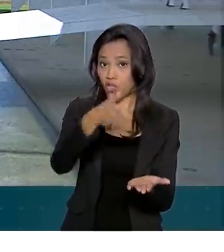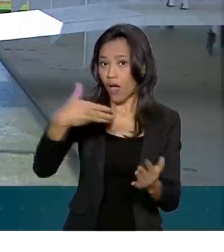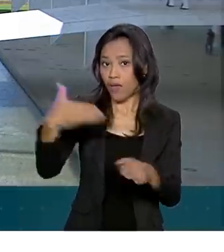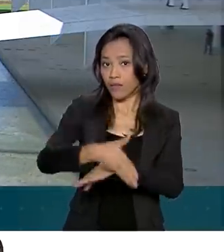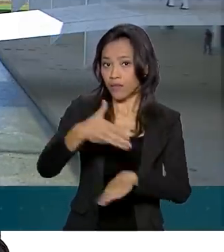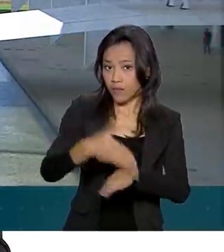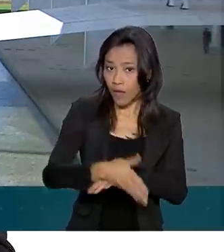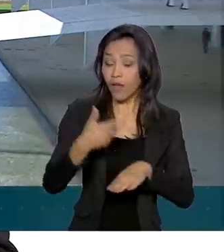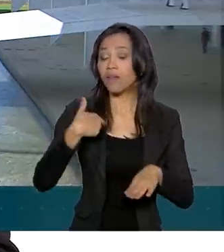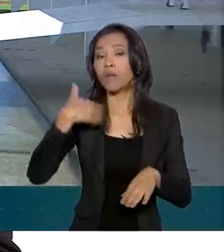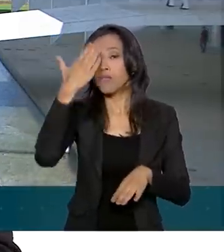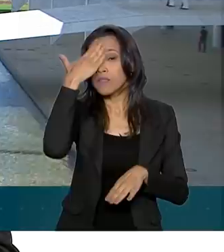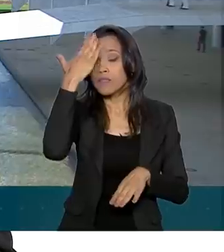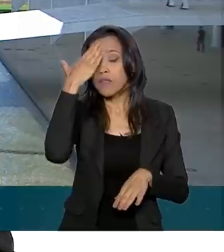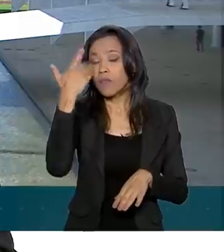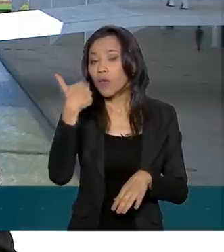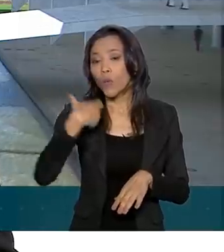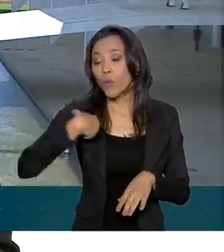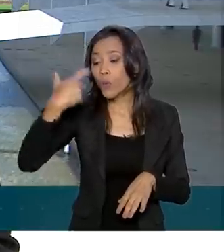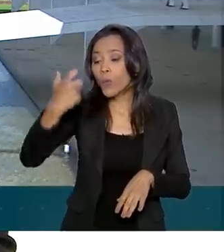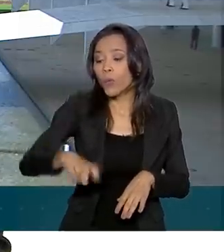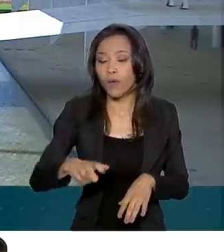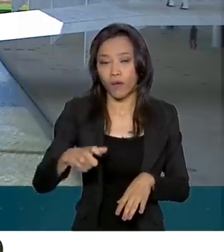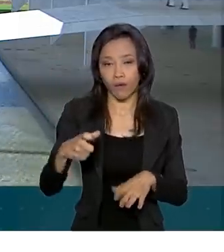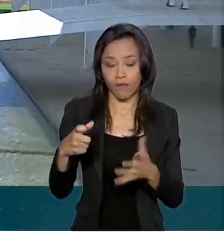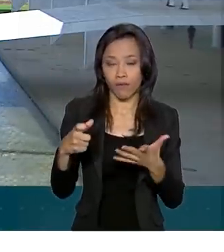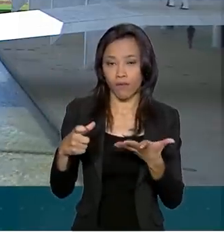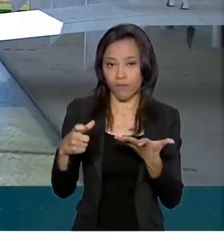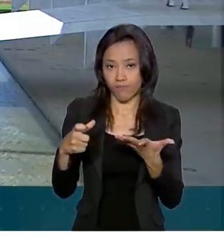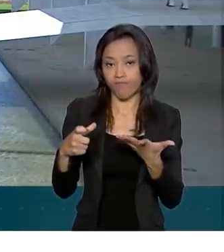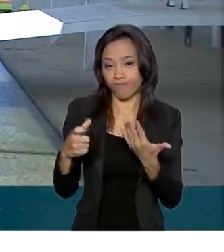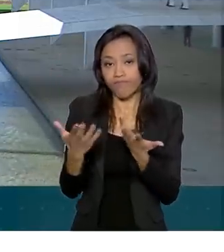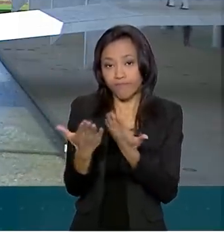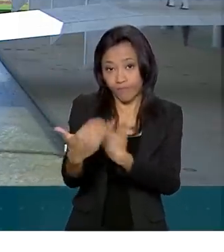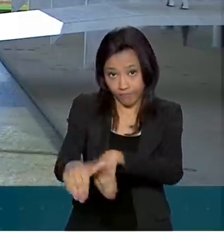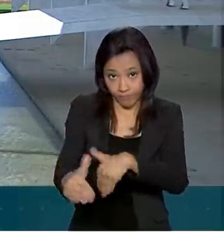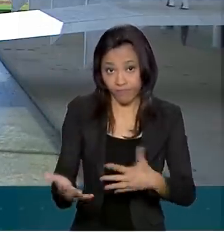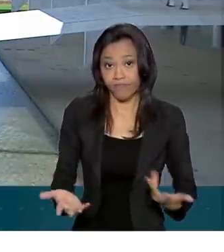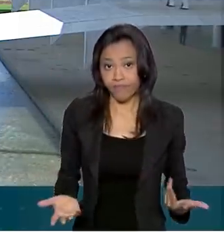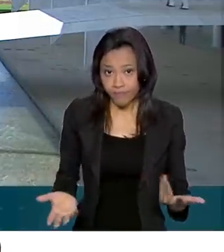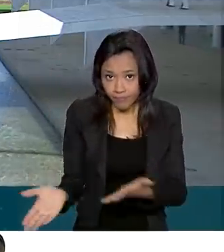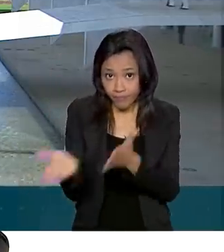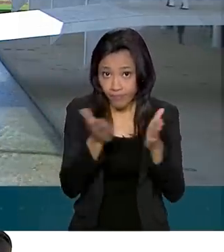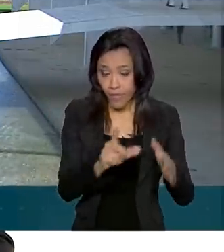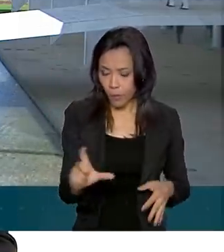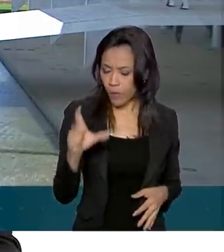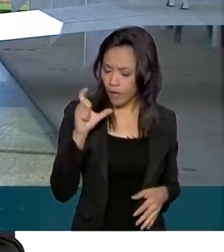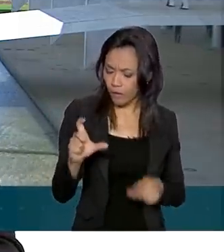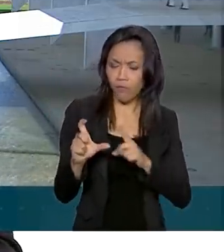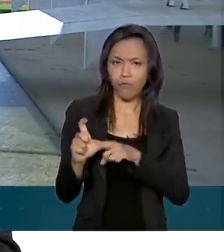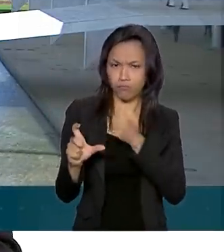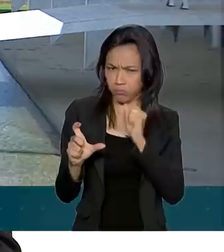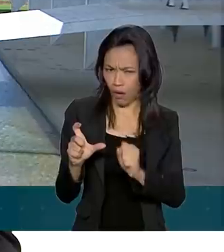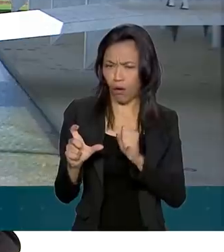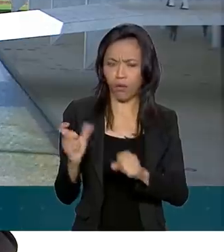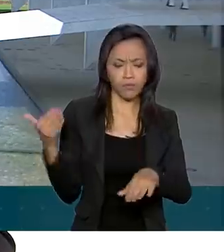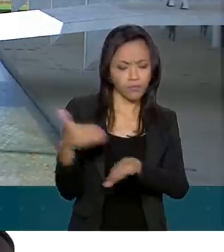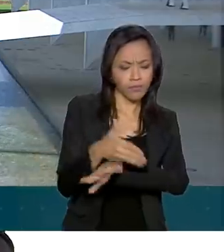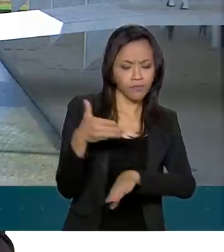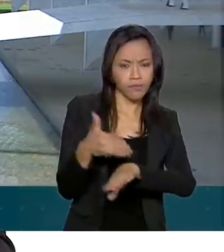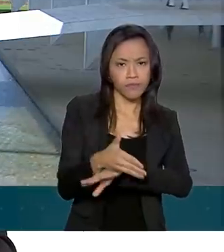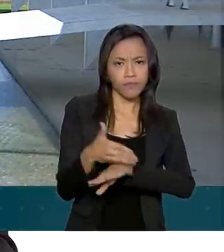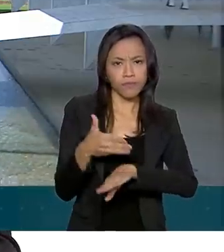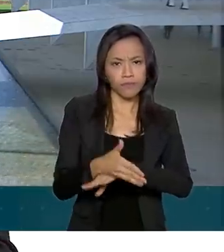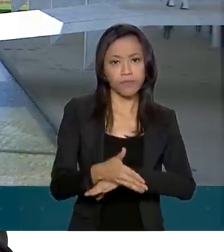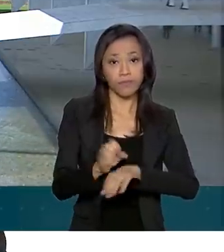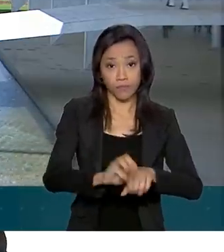de confirmação e a essa altura já sabem o local onde serão feitas as provas. E o cartão pode ser acessado na página do